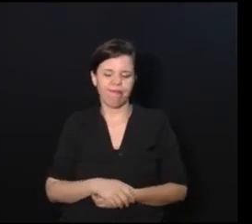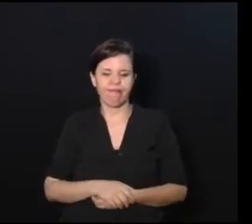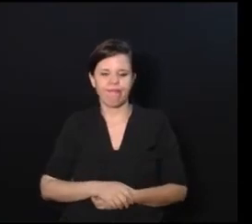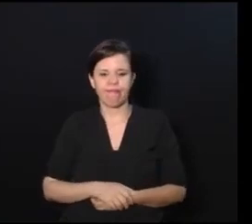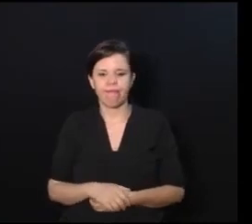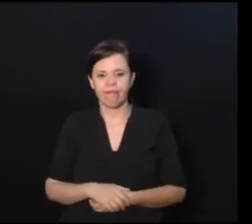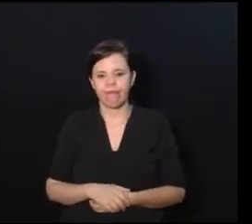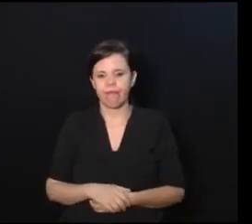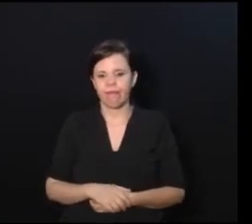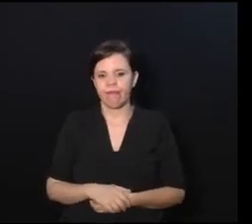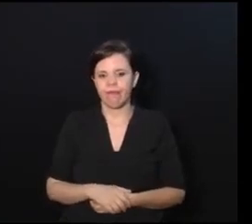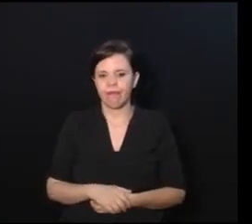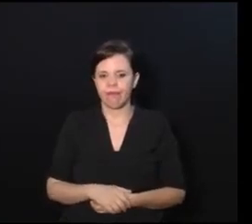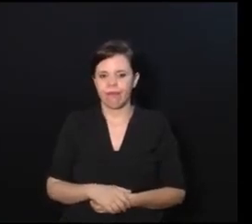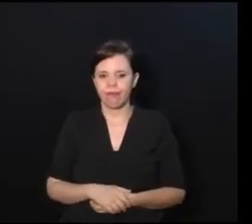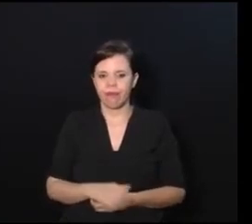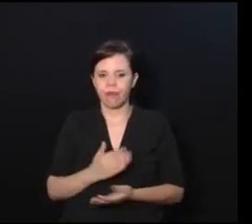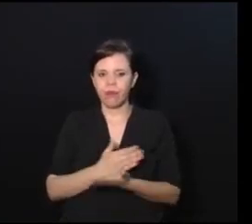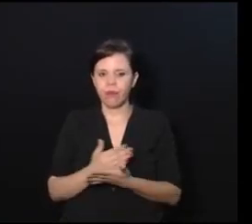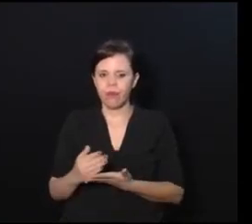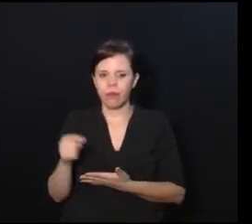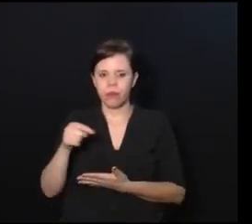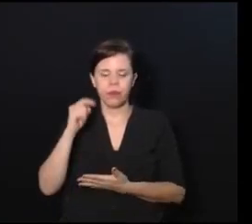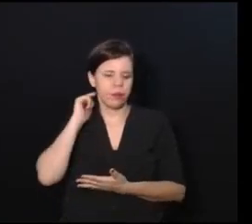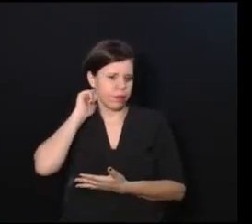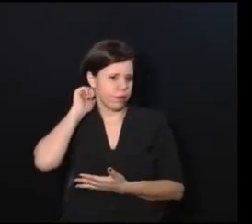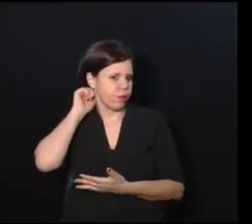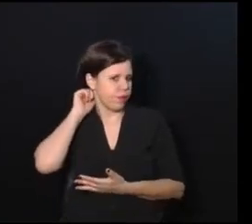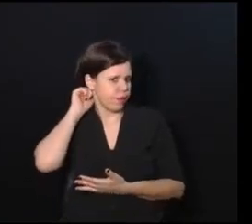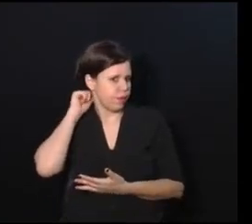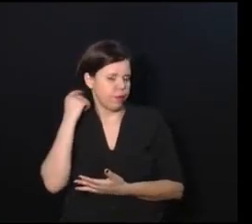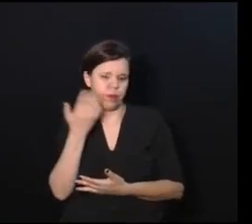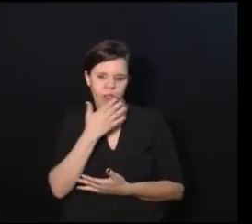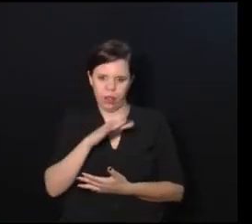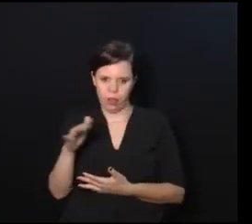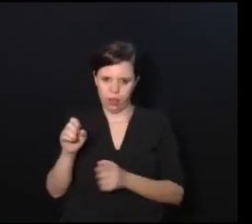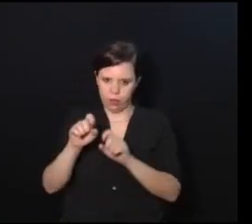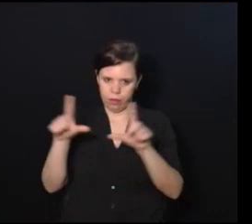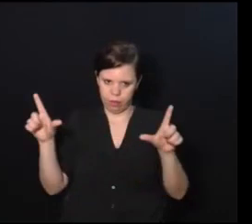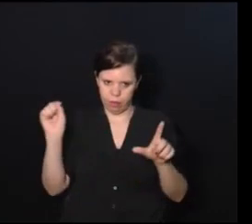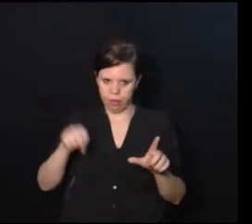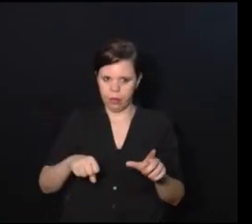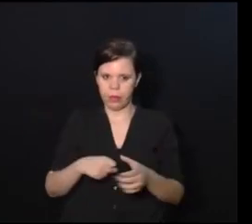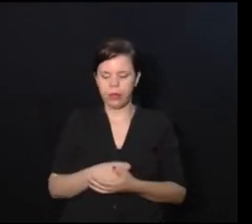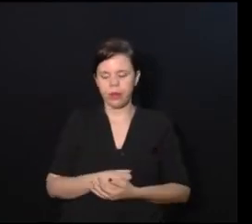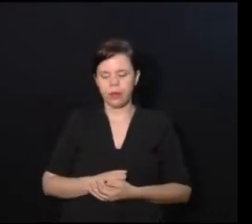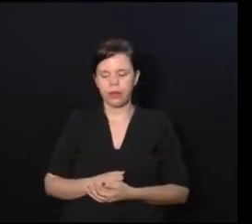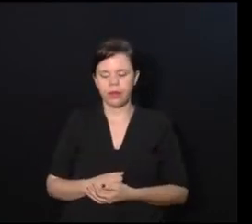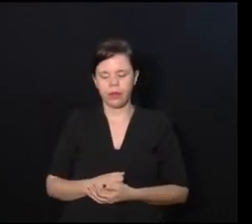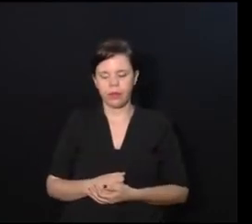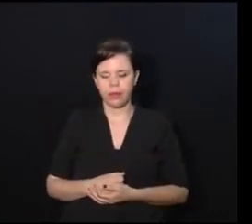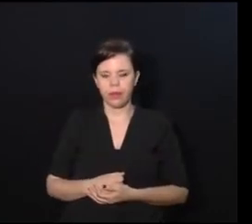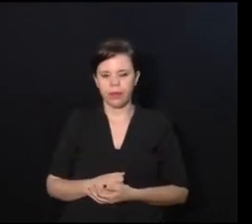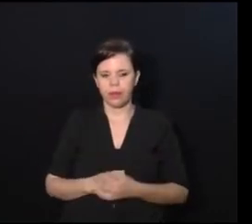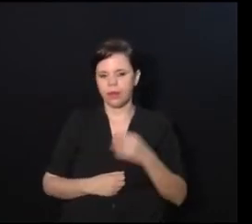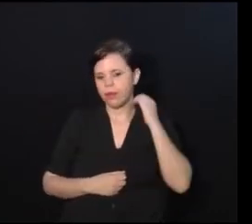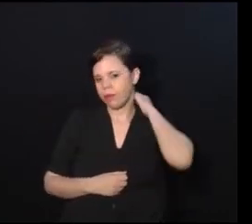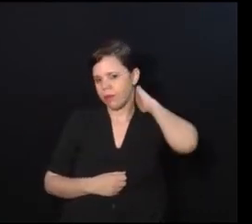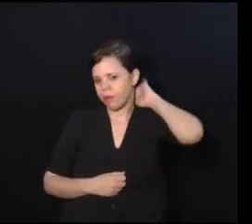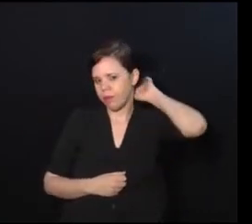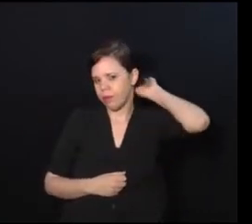Bem, então o começo aqui, a gente está no slide sobre a infância, está na tela? Ok. Então,